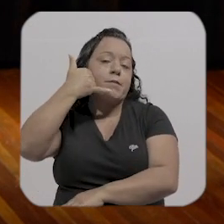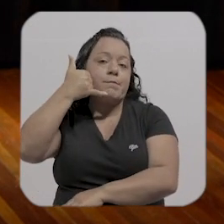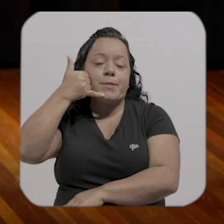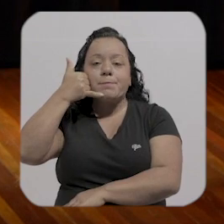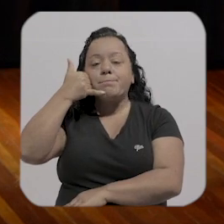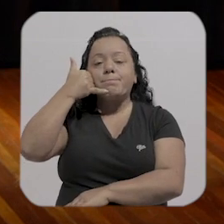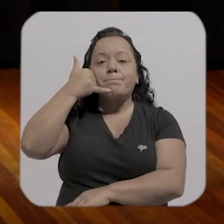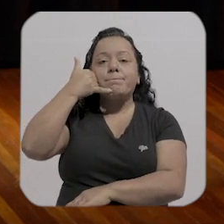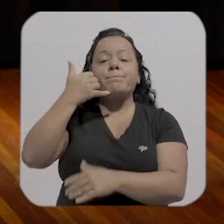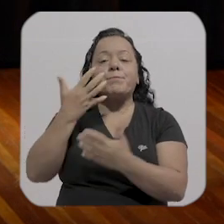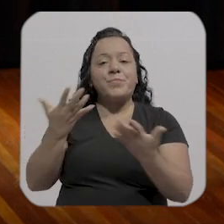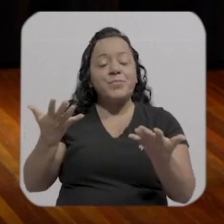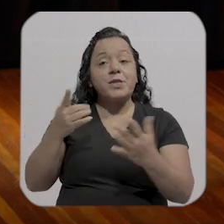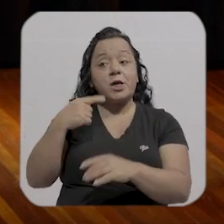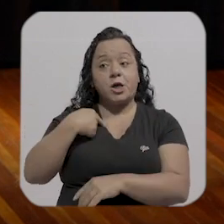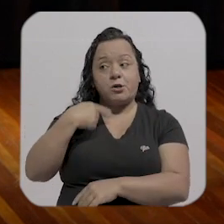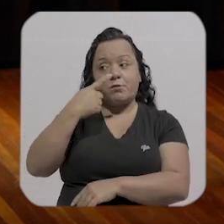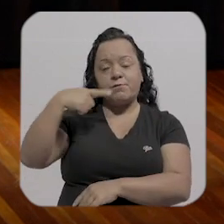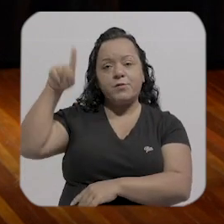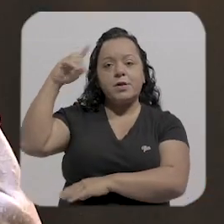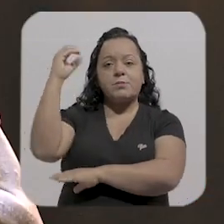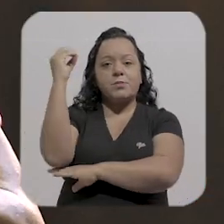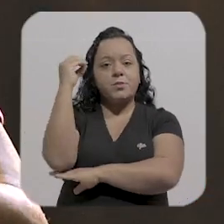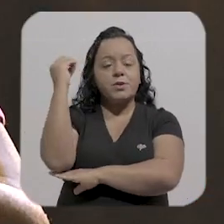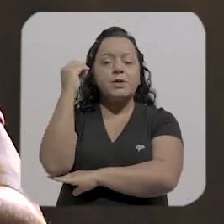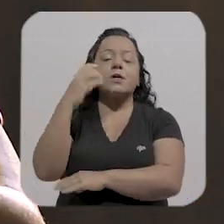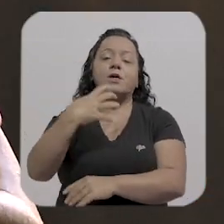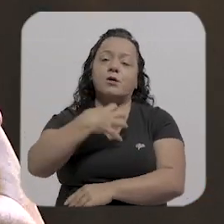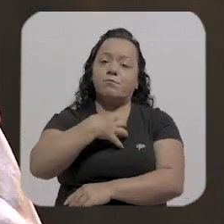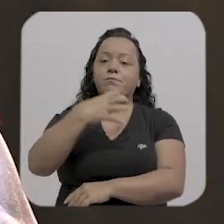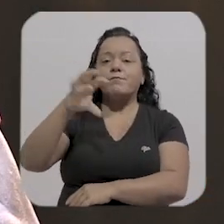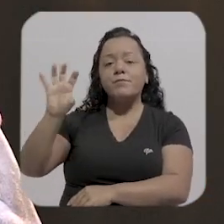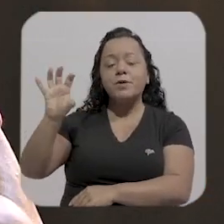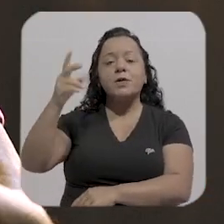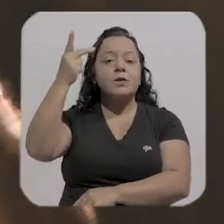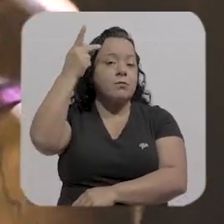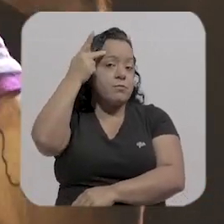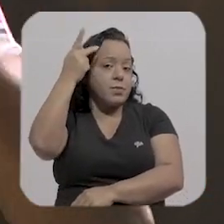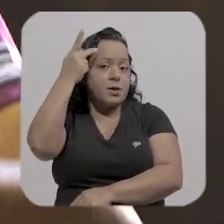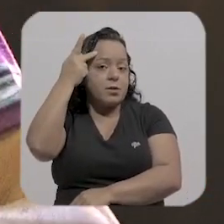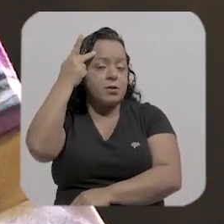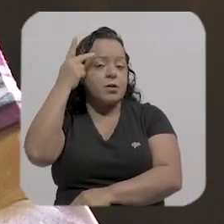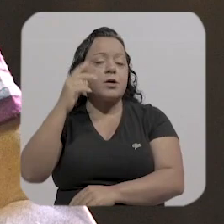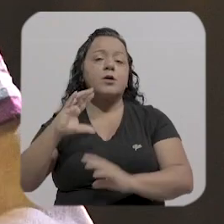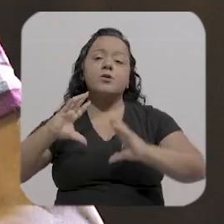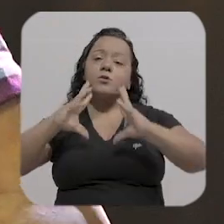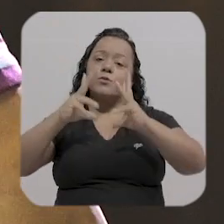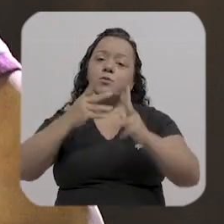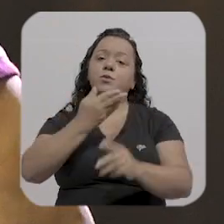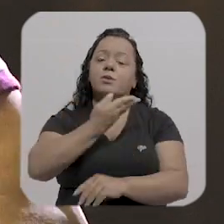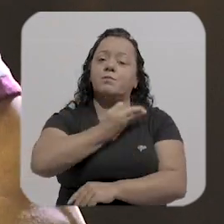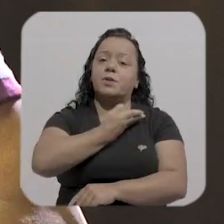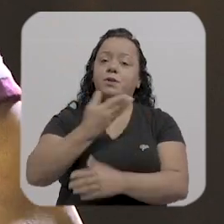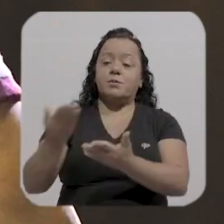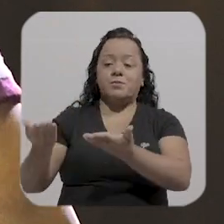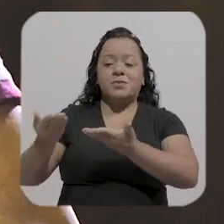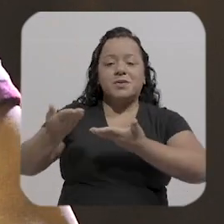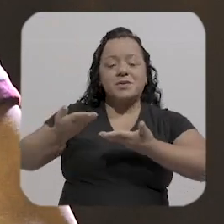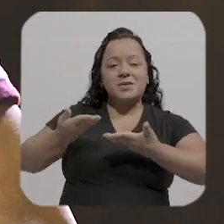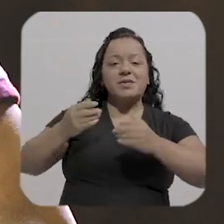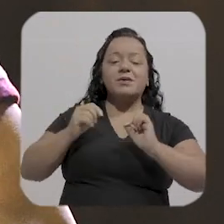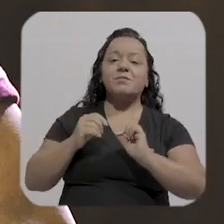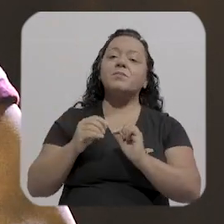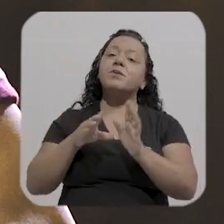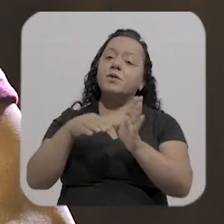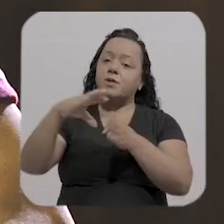Paulo todos os amigos que me receberam me davam o mesmo conselho bota a mochila na frente não fala com o celular na rua